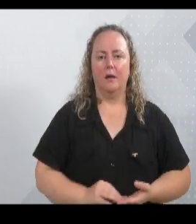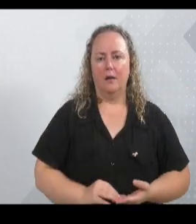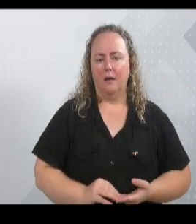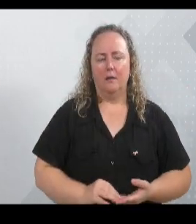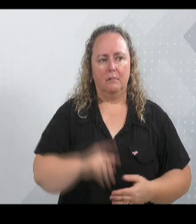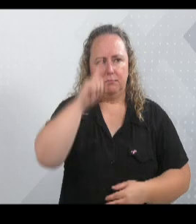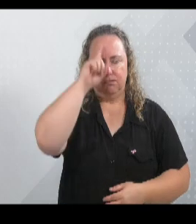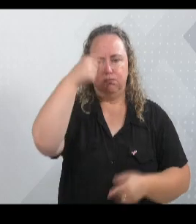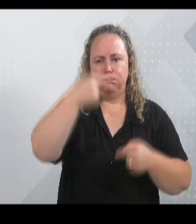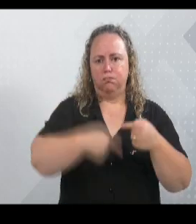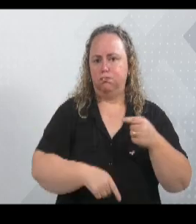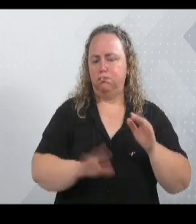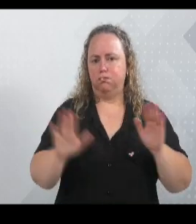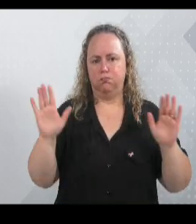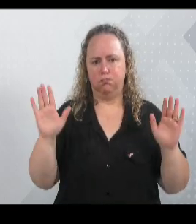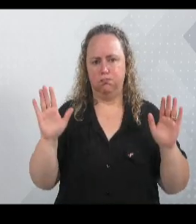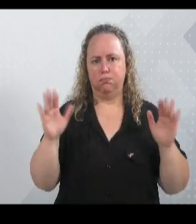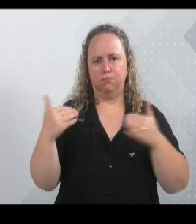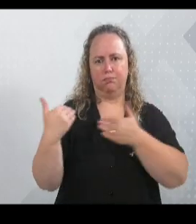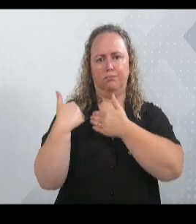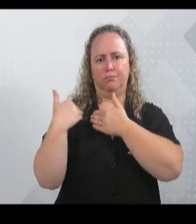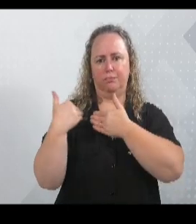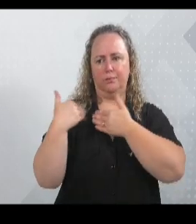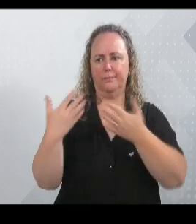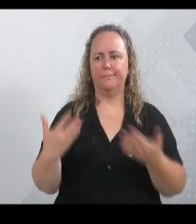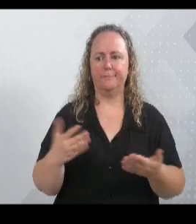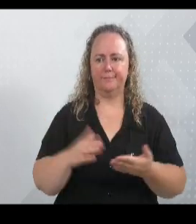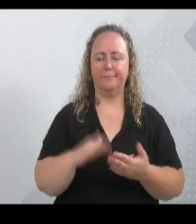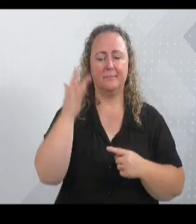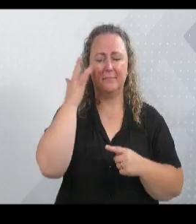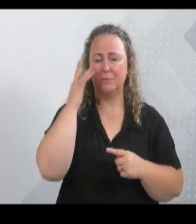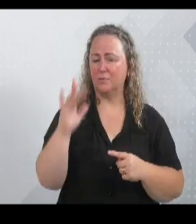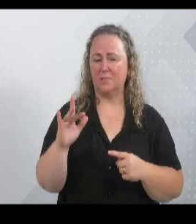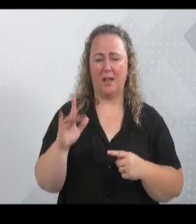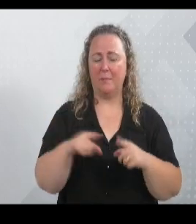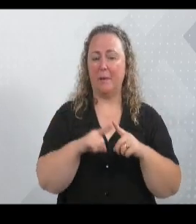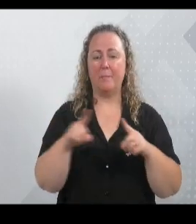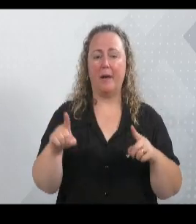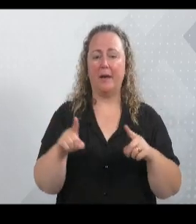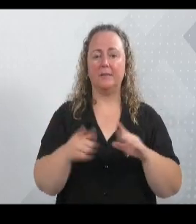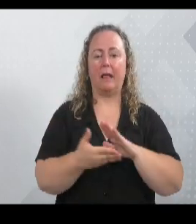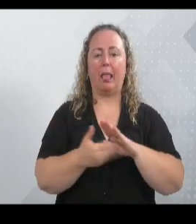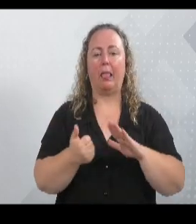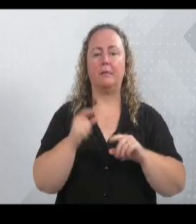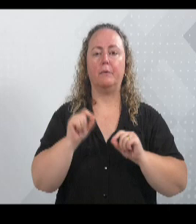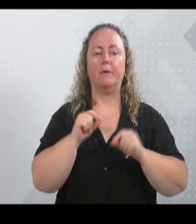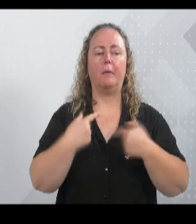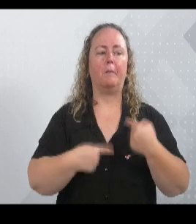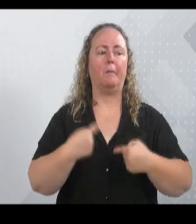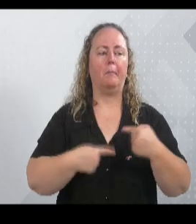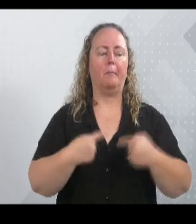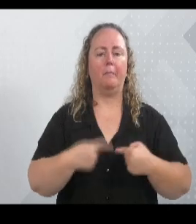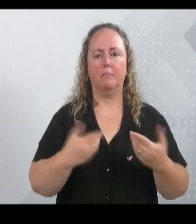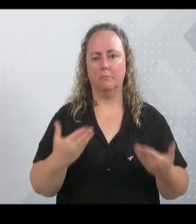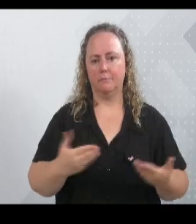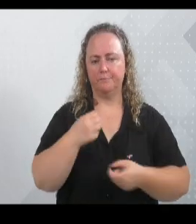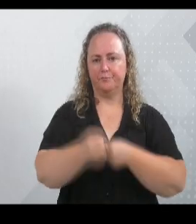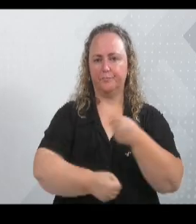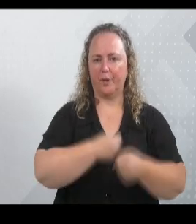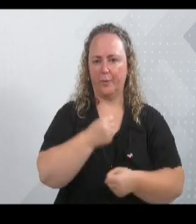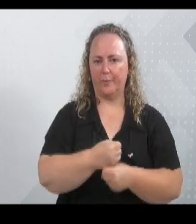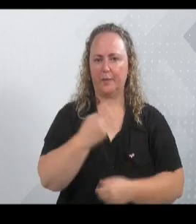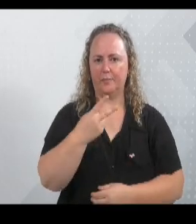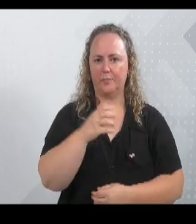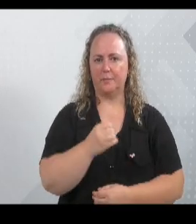completamente inconstitucionais na nossa função. Não sabem, mas logo tiram a possibilidade de debater o assunto. Lá em 2018,